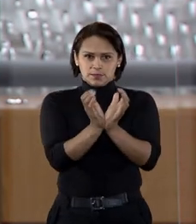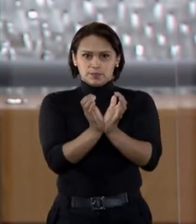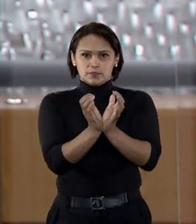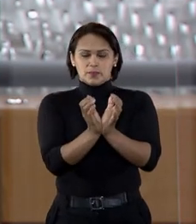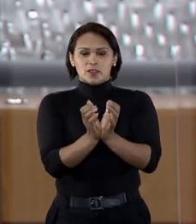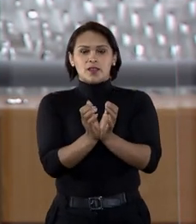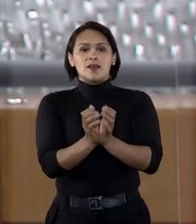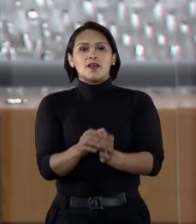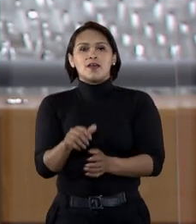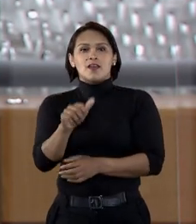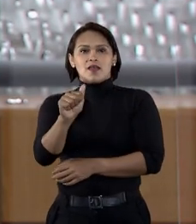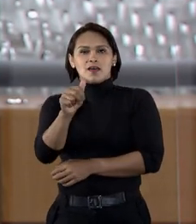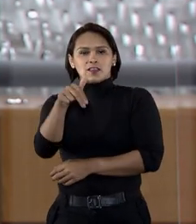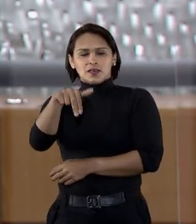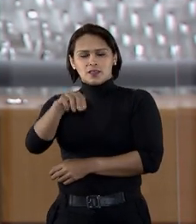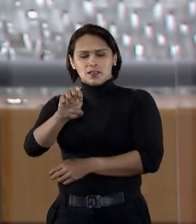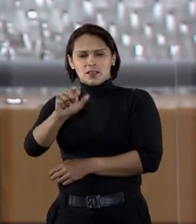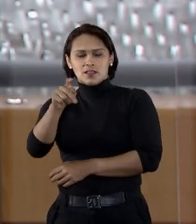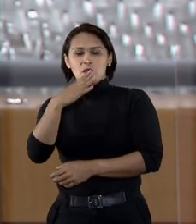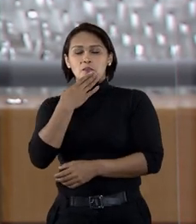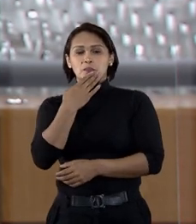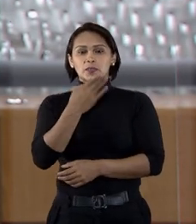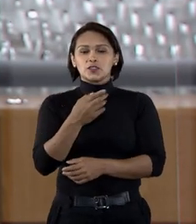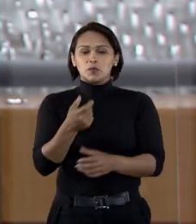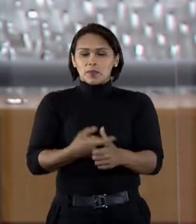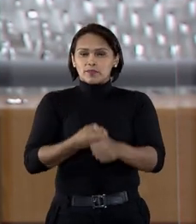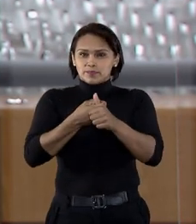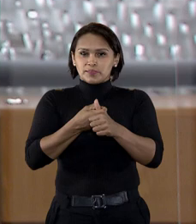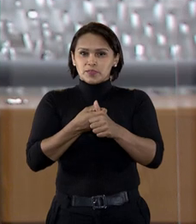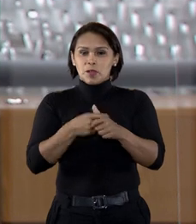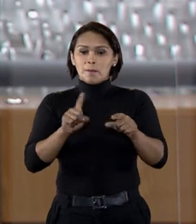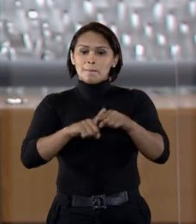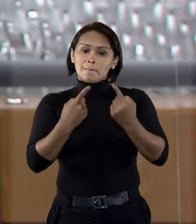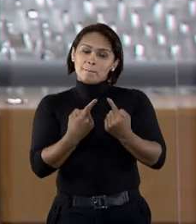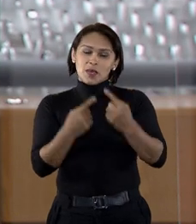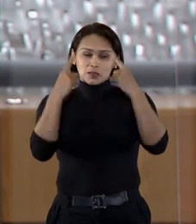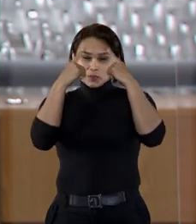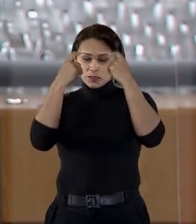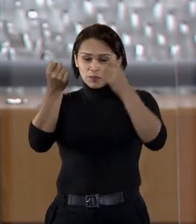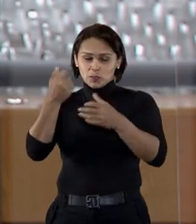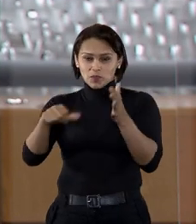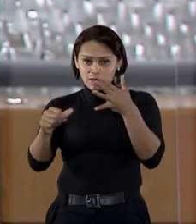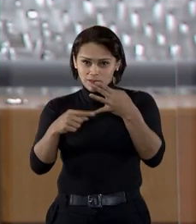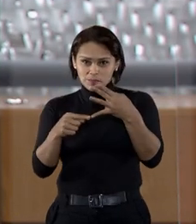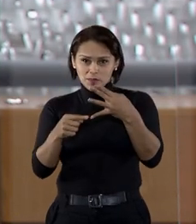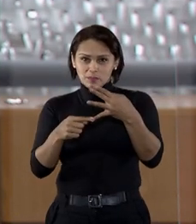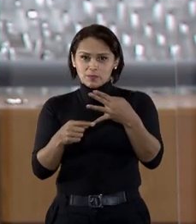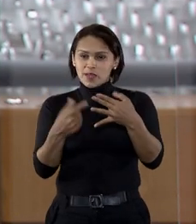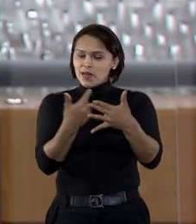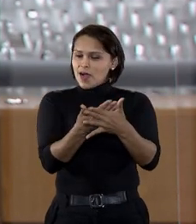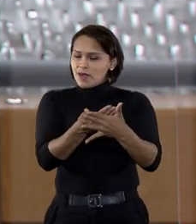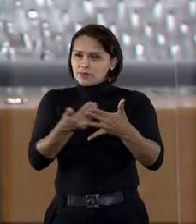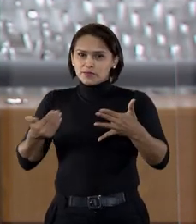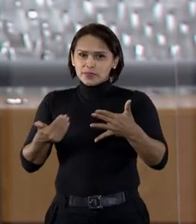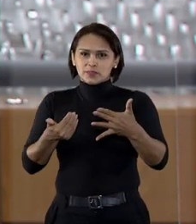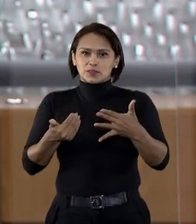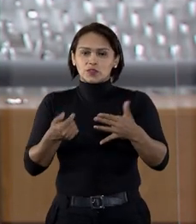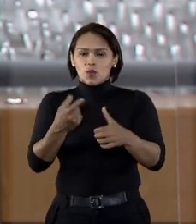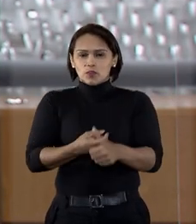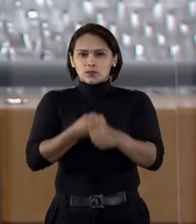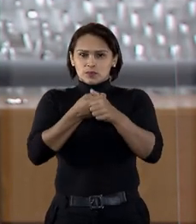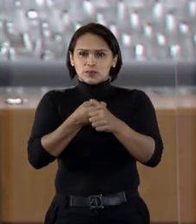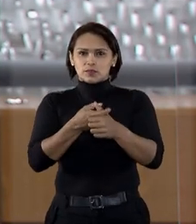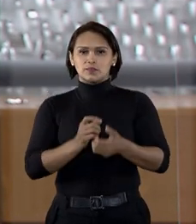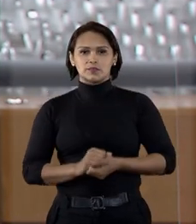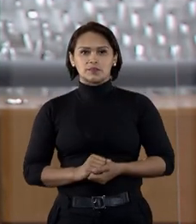do sistema. A Agência Nacional de Energia Elétrica apelou para suspender a decisão, mas o Tribunal Regional Federal da Primeira Região interferiu o